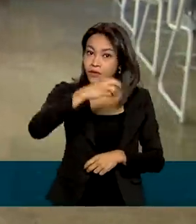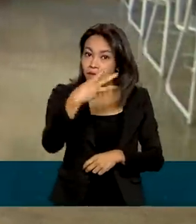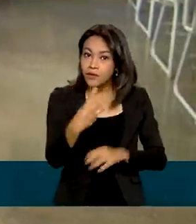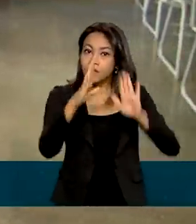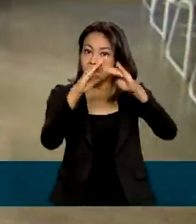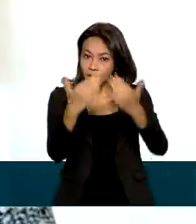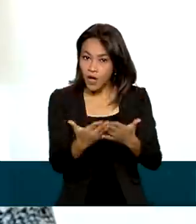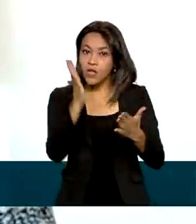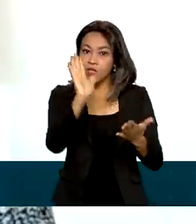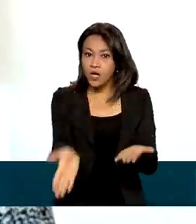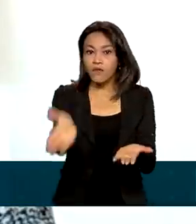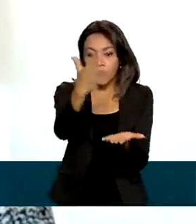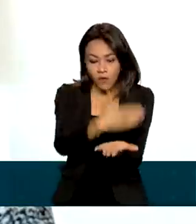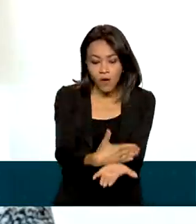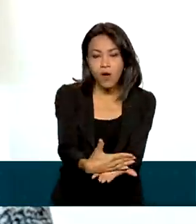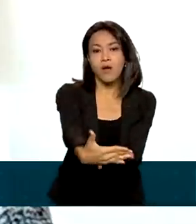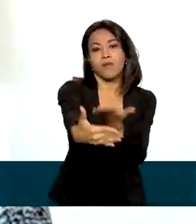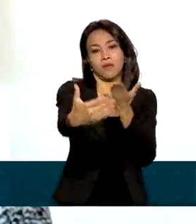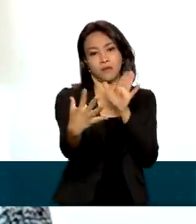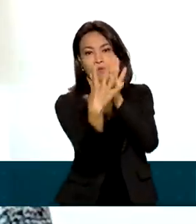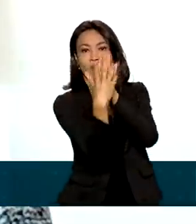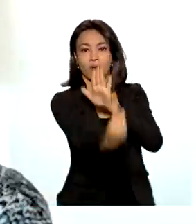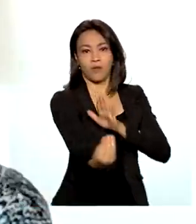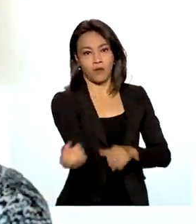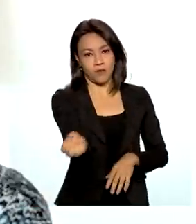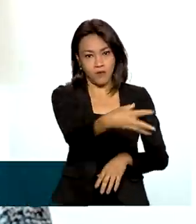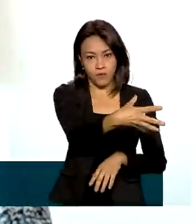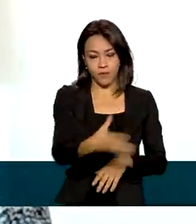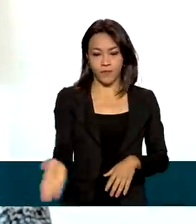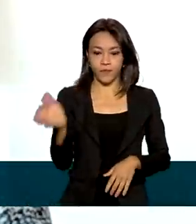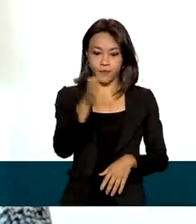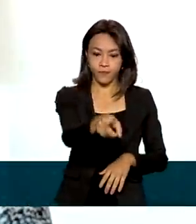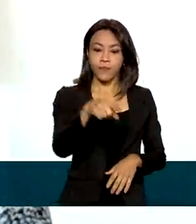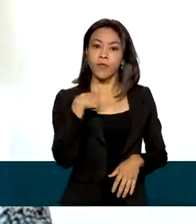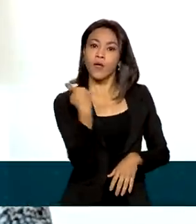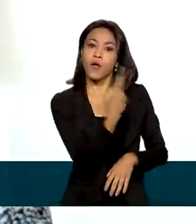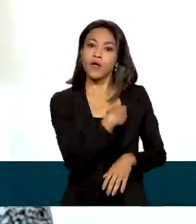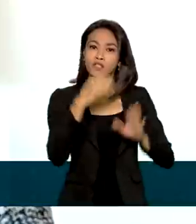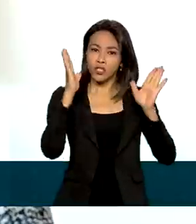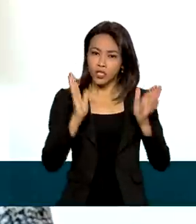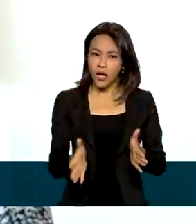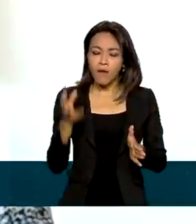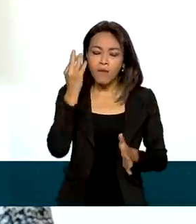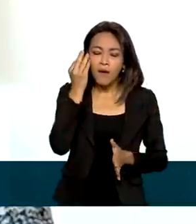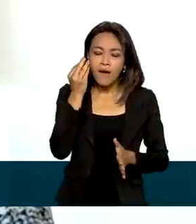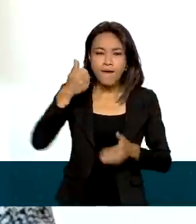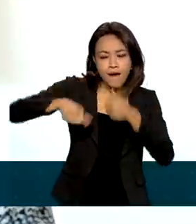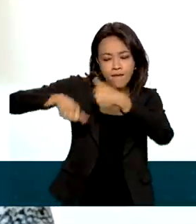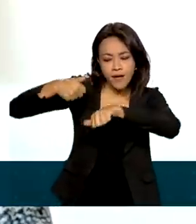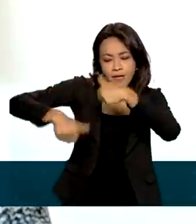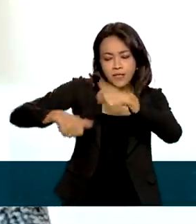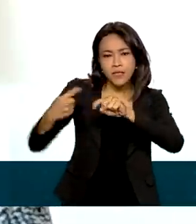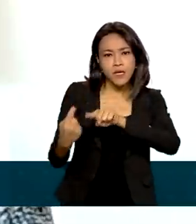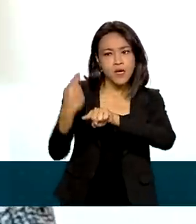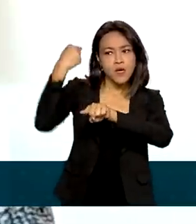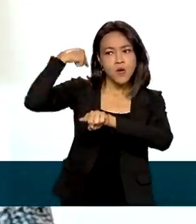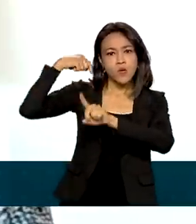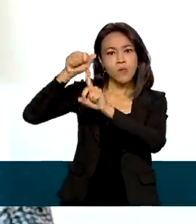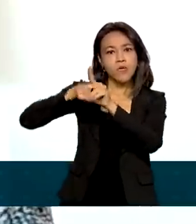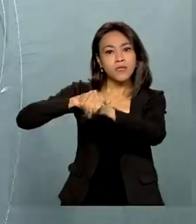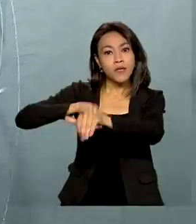médio implantado. Nós fizemos uma implantação e uma avaliação em loco a partir de setembro de